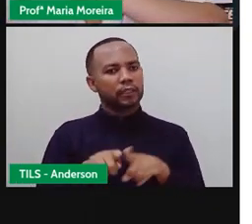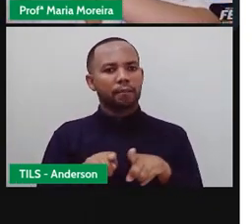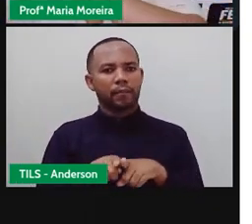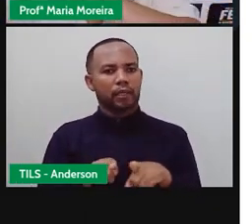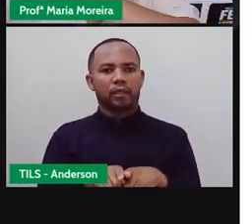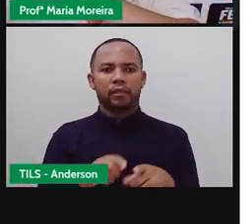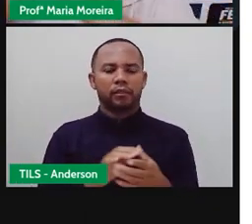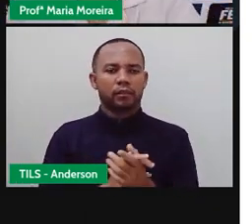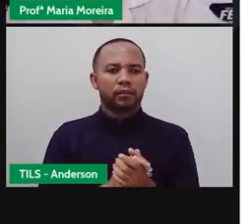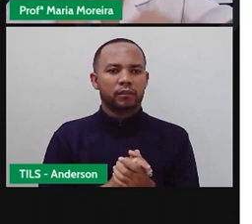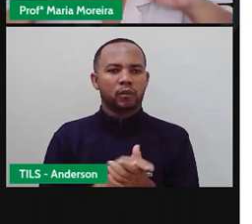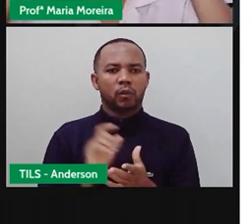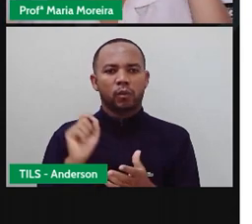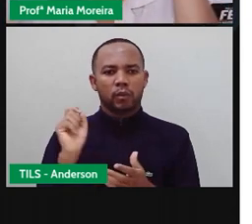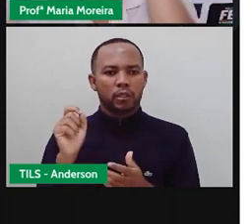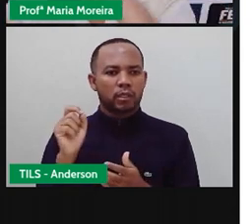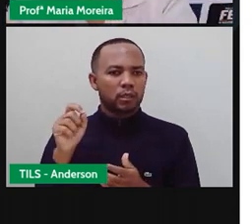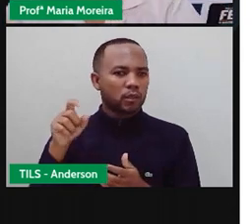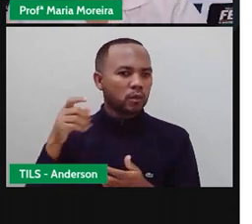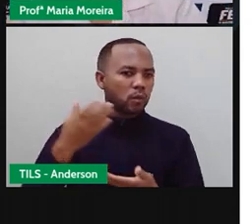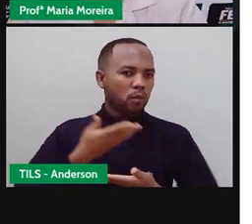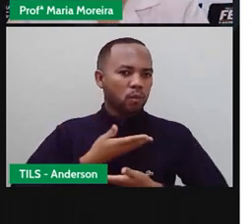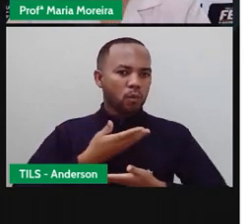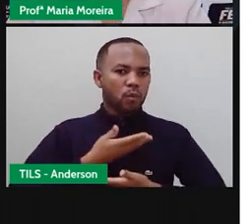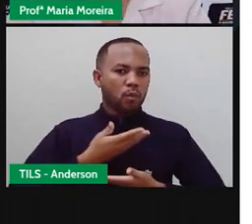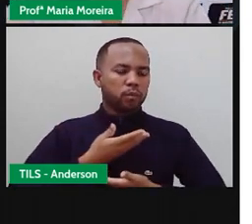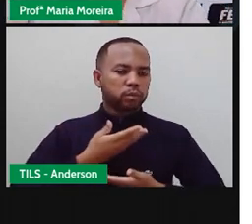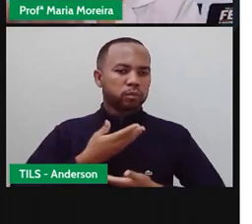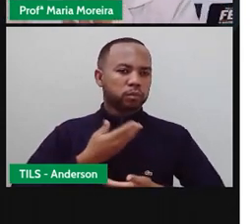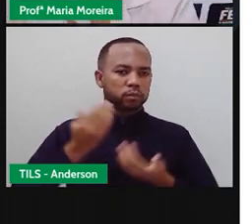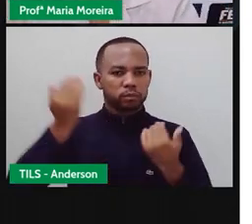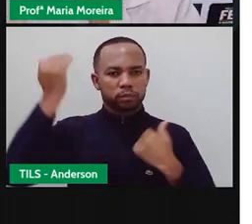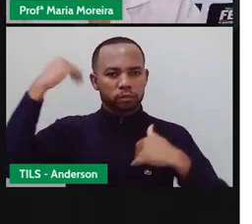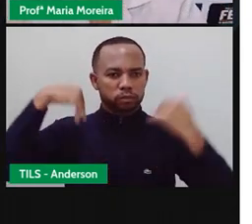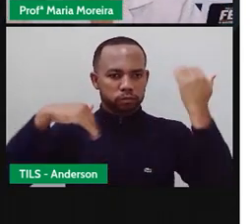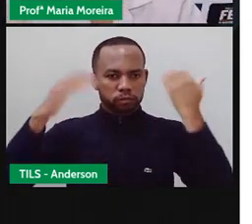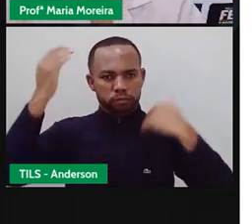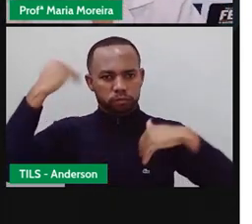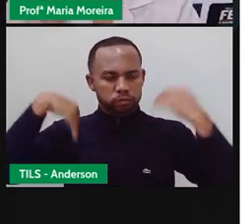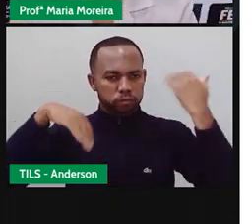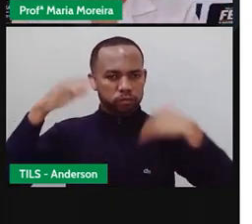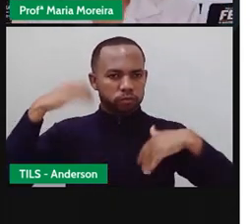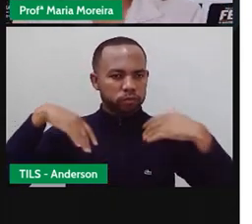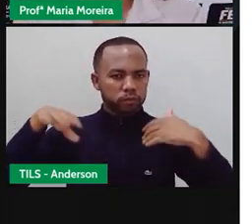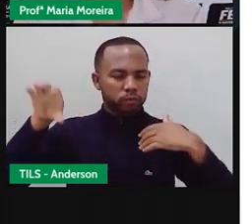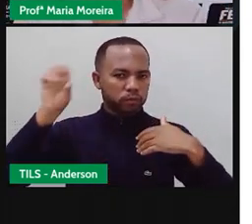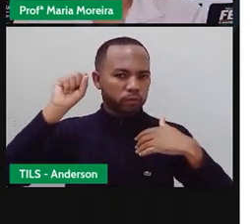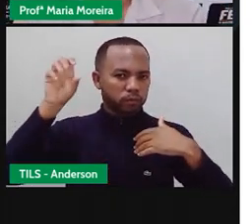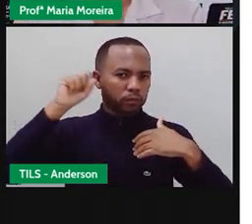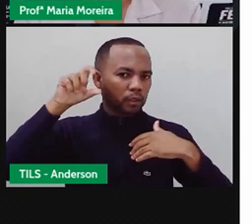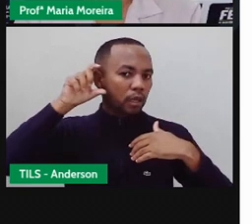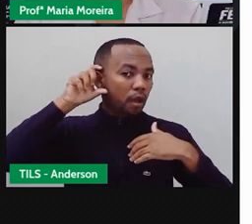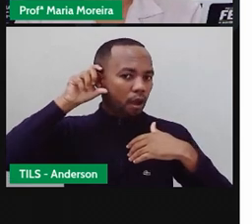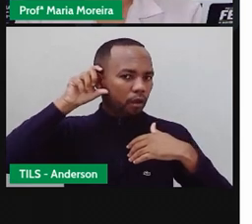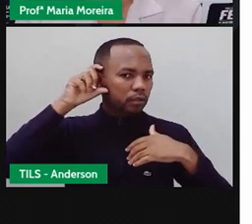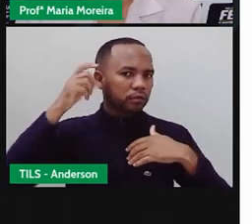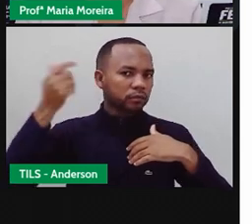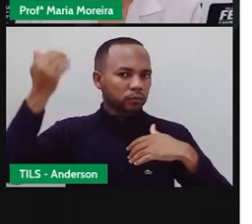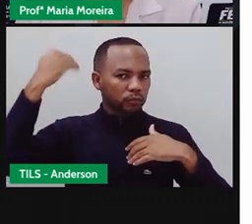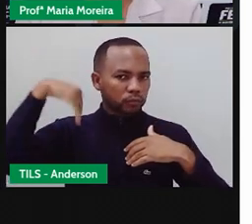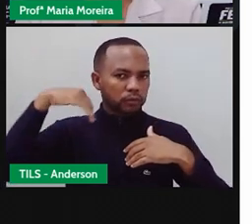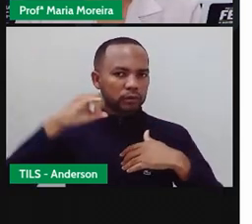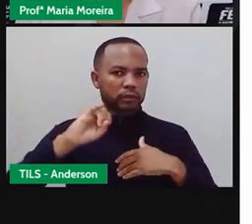sonoras Que fazem com que o tímpano vibre Que passe para os ossículos E que aí vai até o quê? A nossa orelha interna